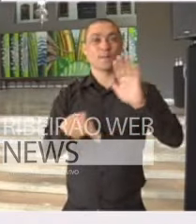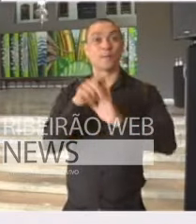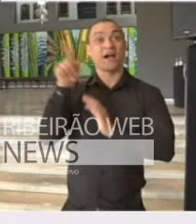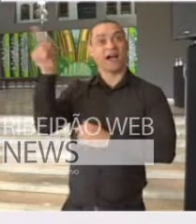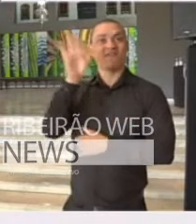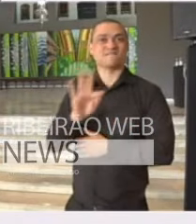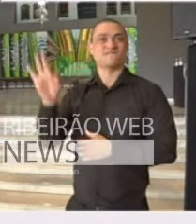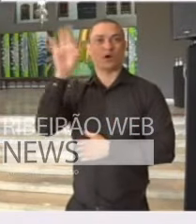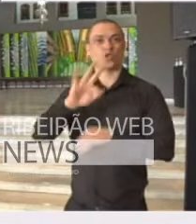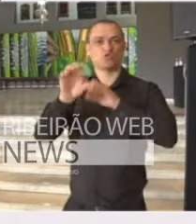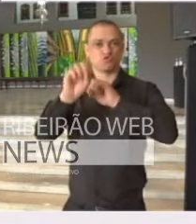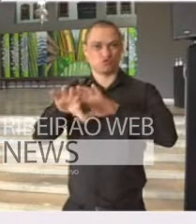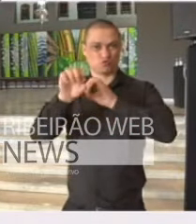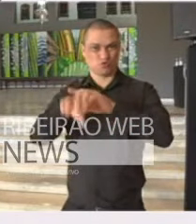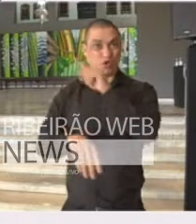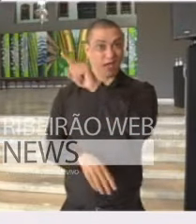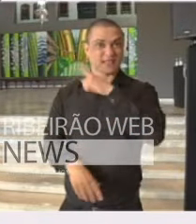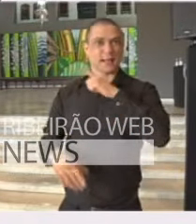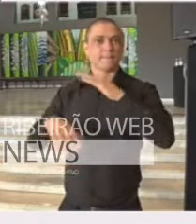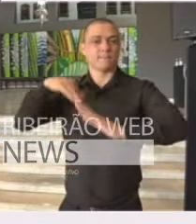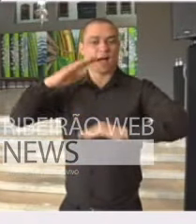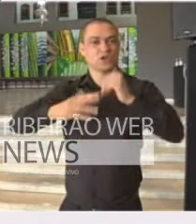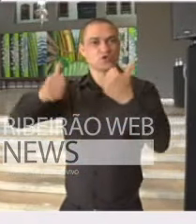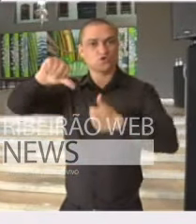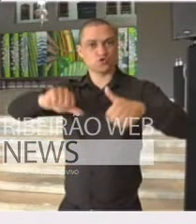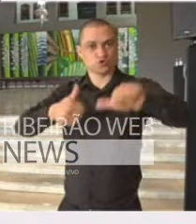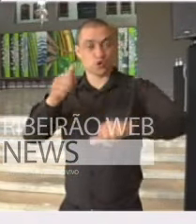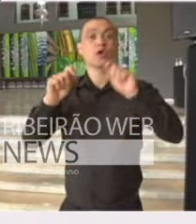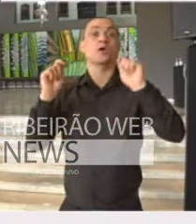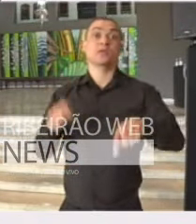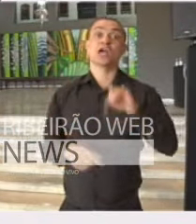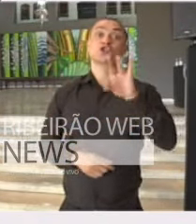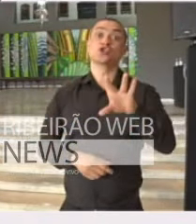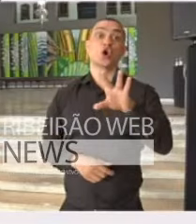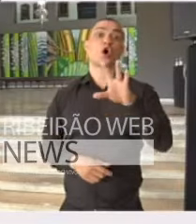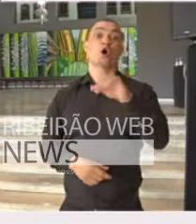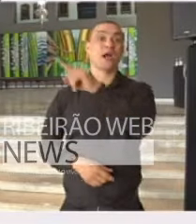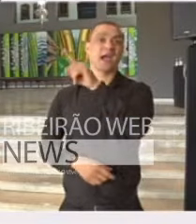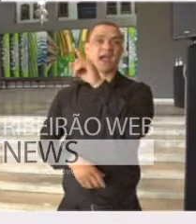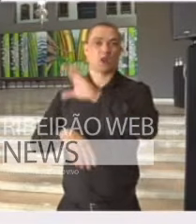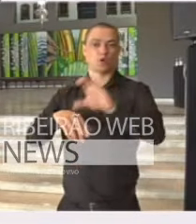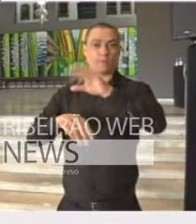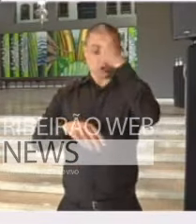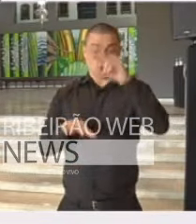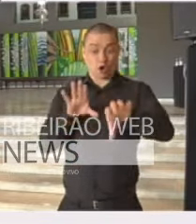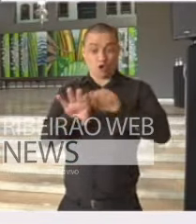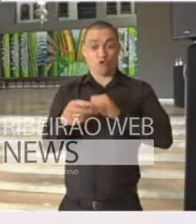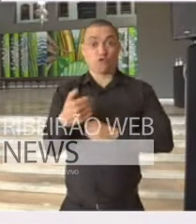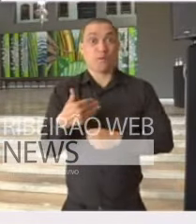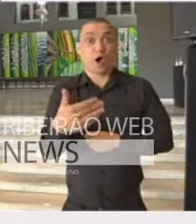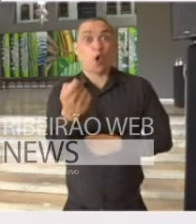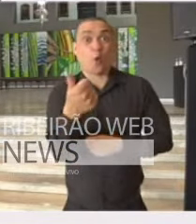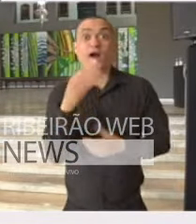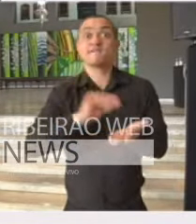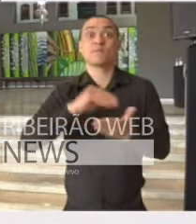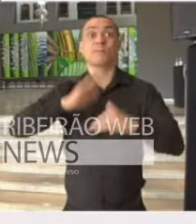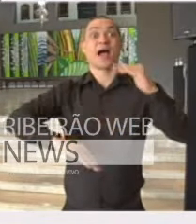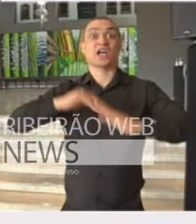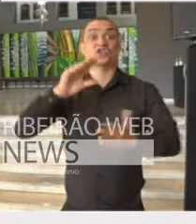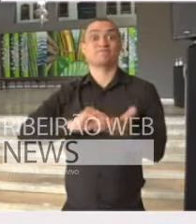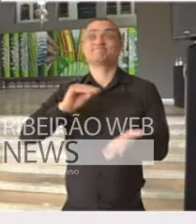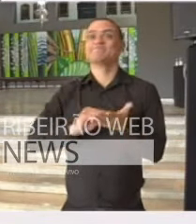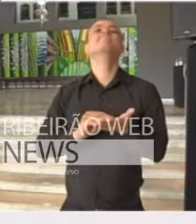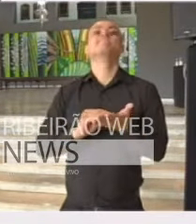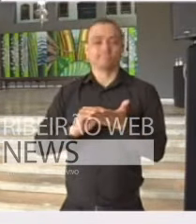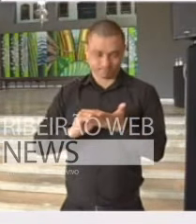universidades e educação técnica fazerem apenas para a conclusão dos seus formandos, eventualmente, as aulas com